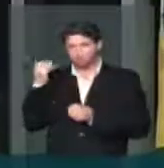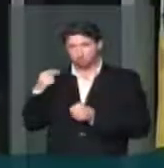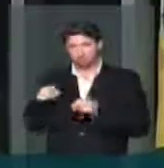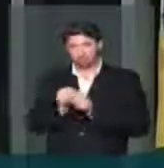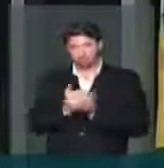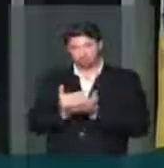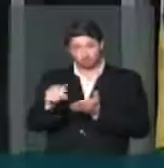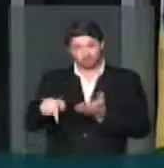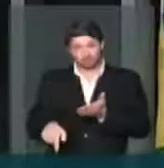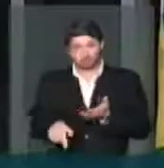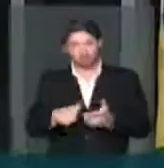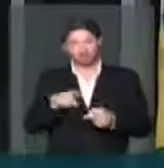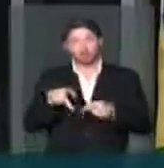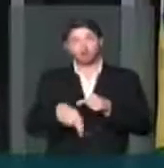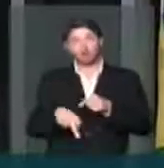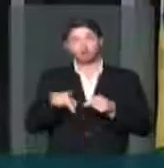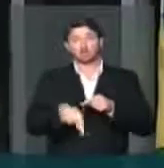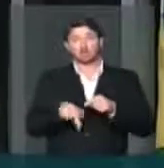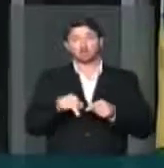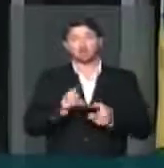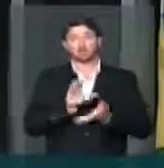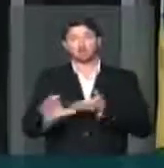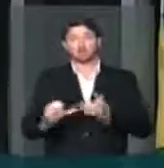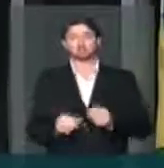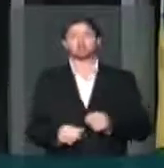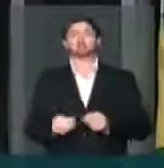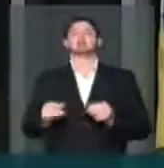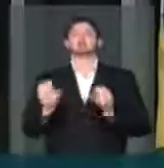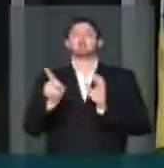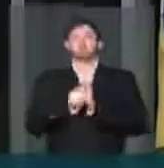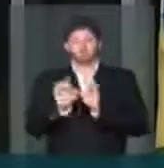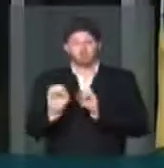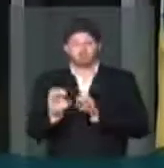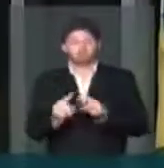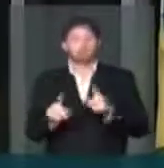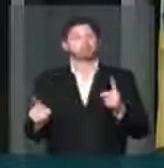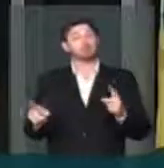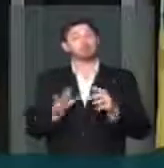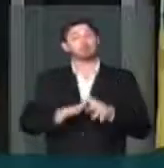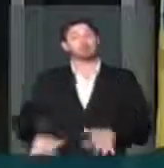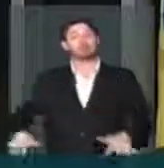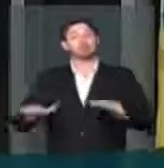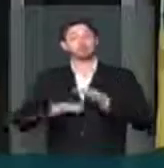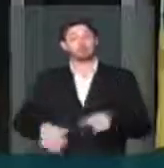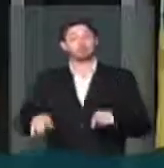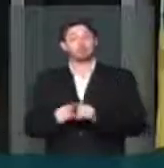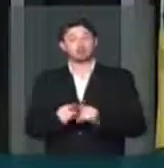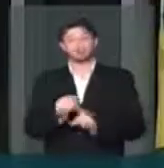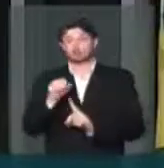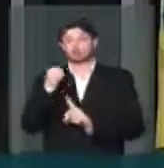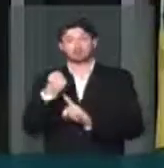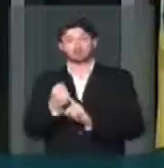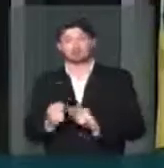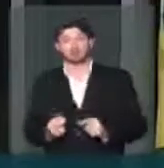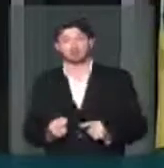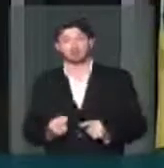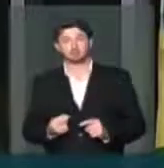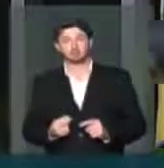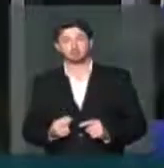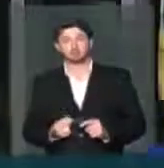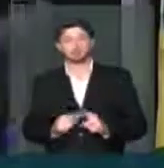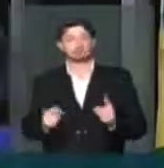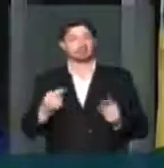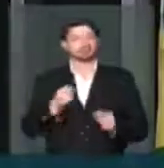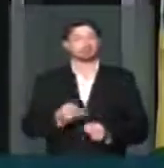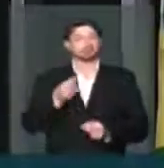início desse ano, tem cortado os investimentos, não só na educação, mas de uma forma geral, nas áreas sociais. Mas